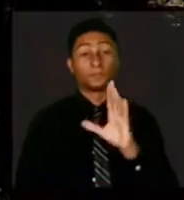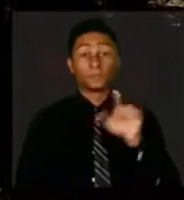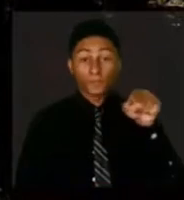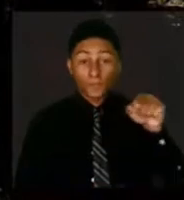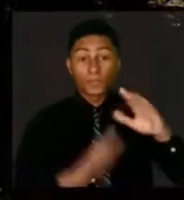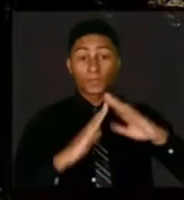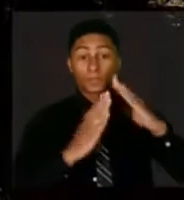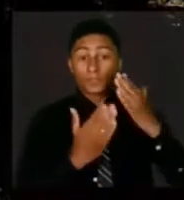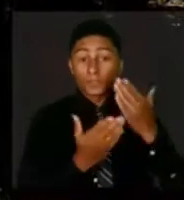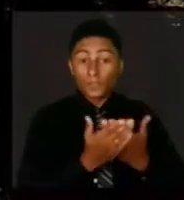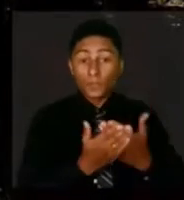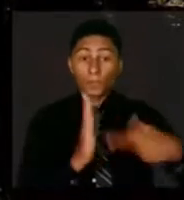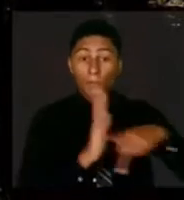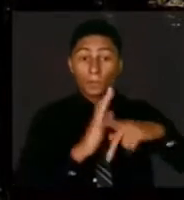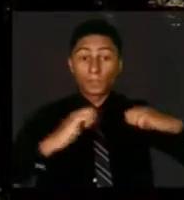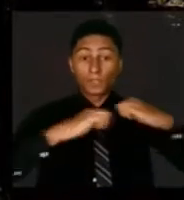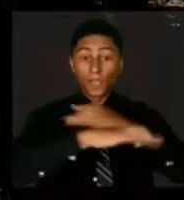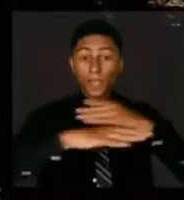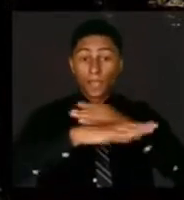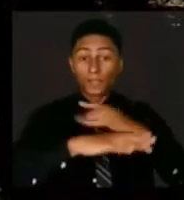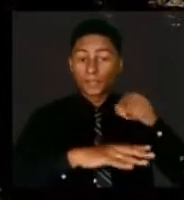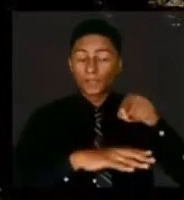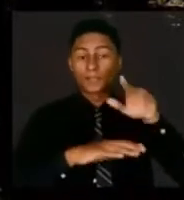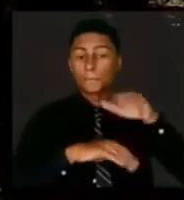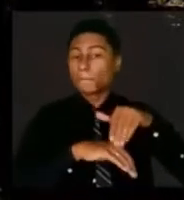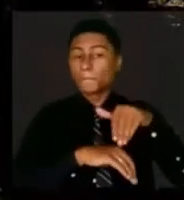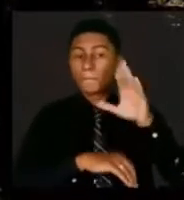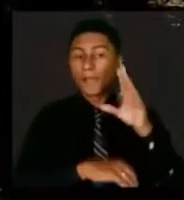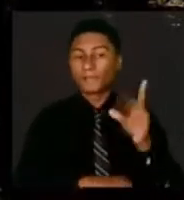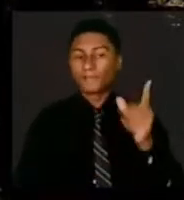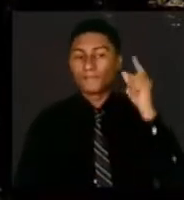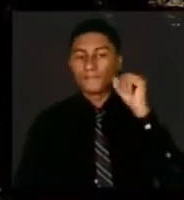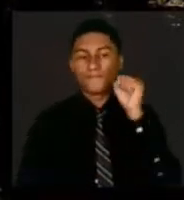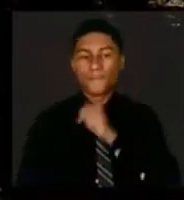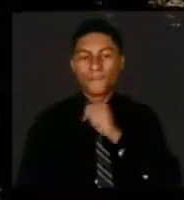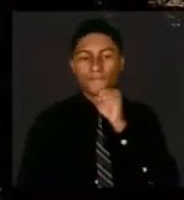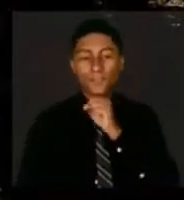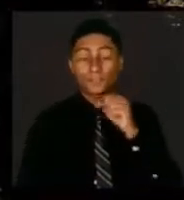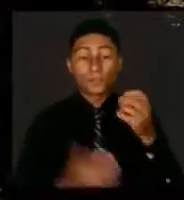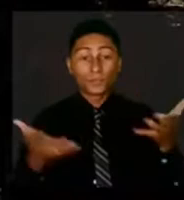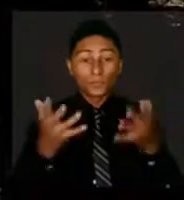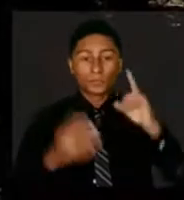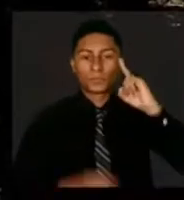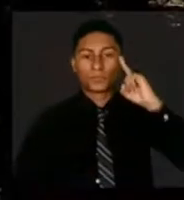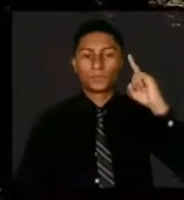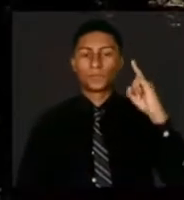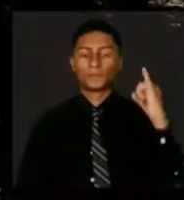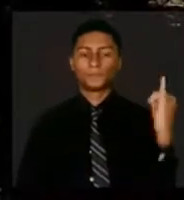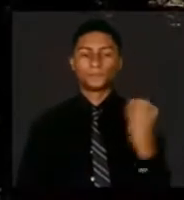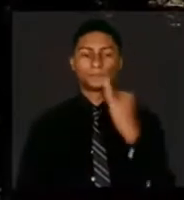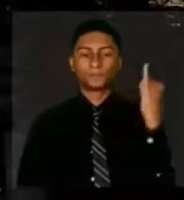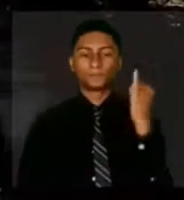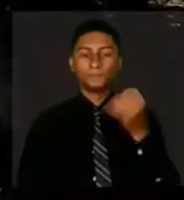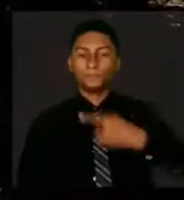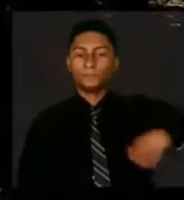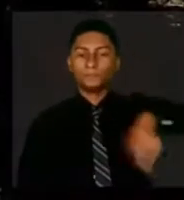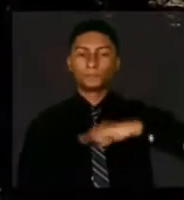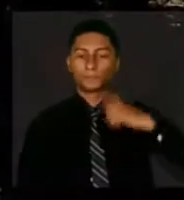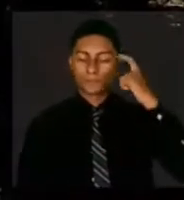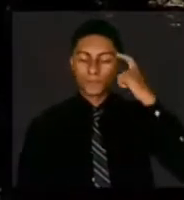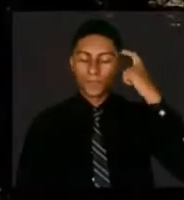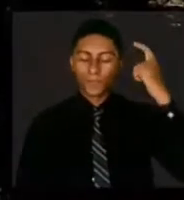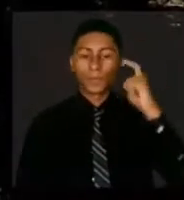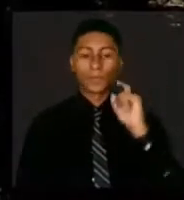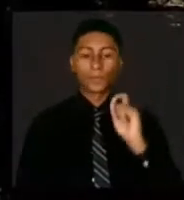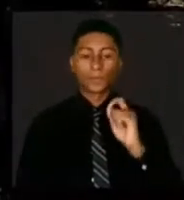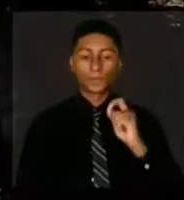antiga da cidade. Essa é uma data importante, uma data que nos lembra que a luta pela educação pública é uma luta